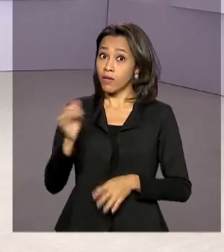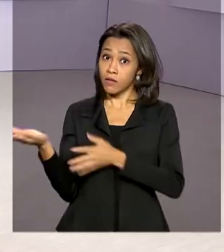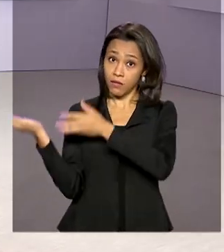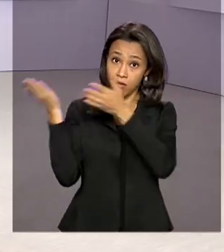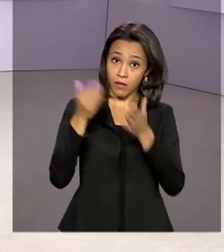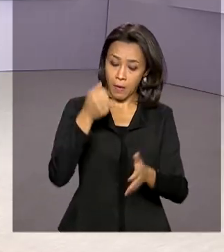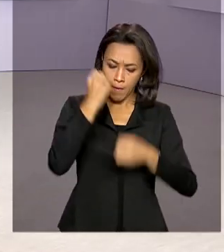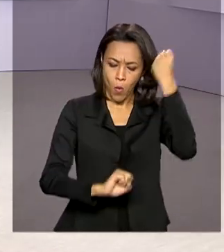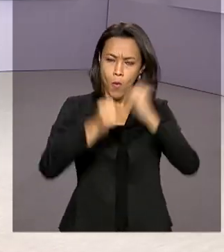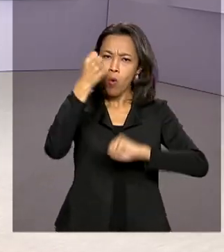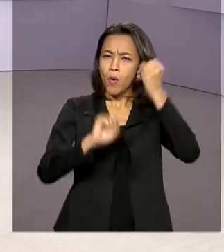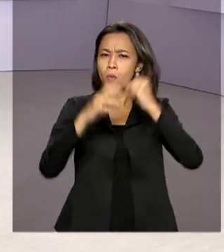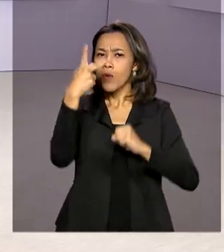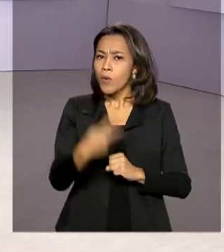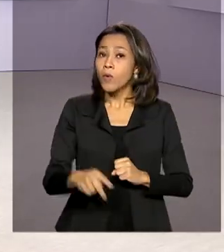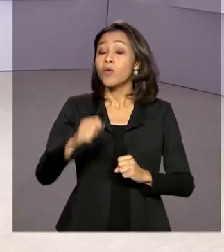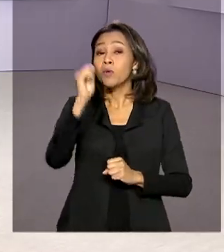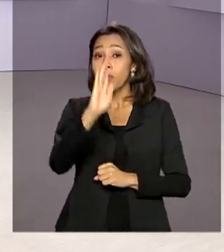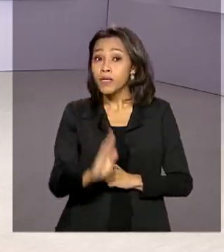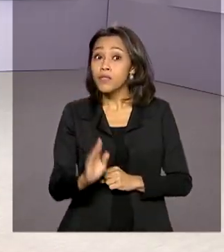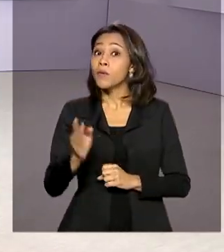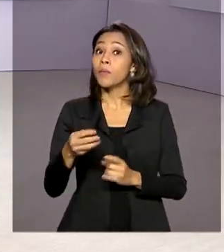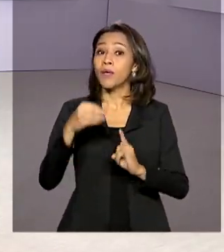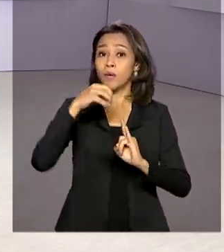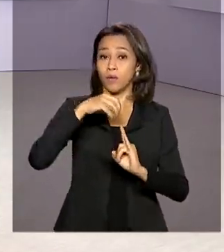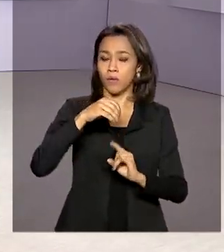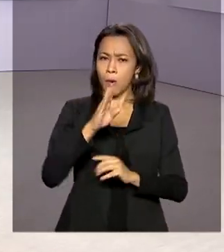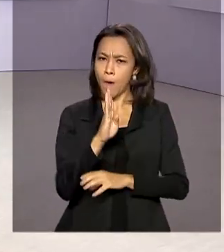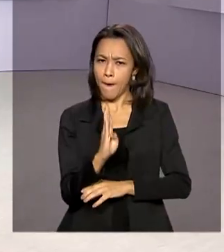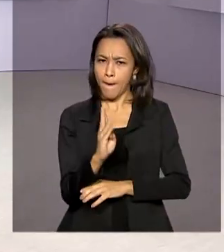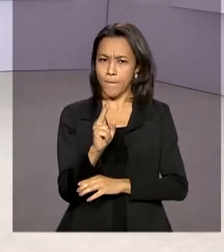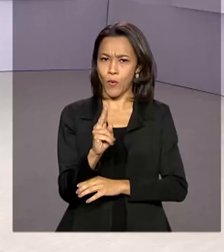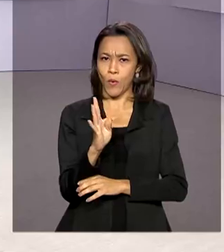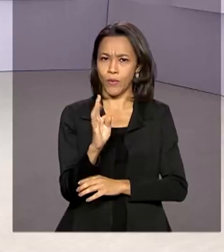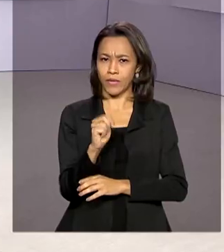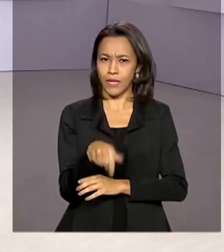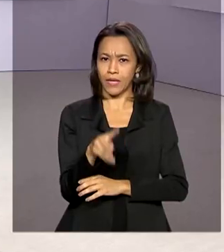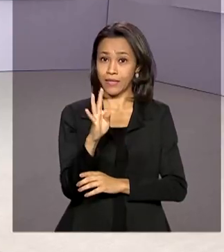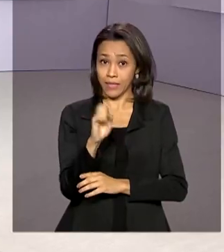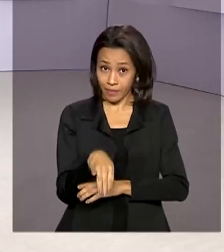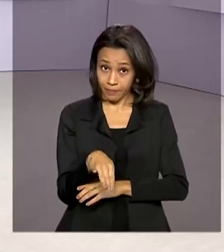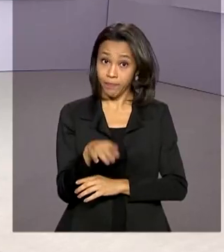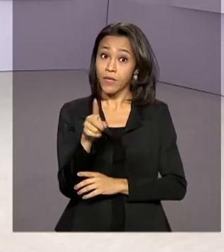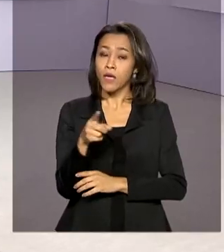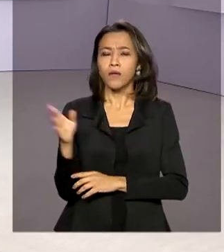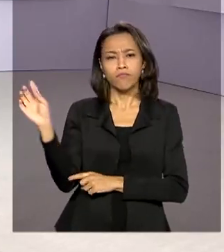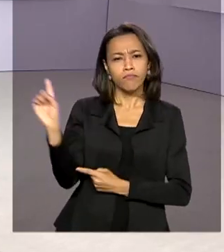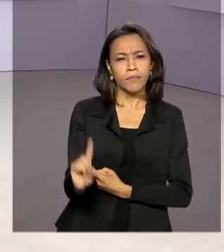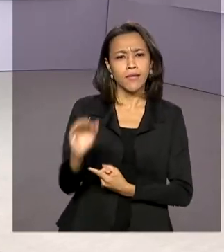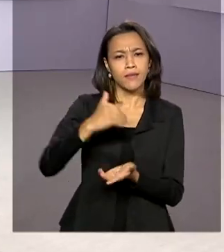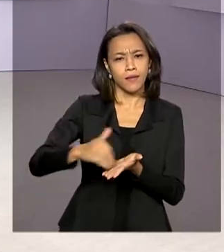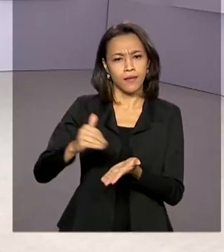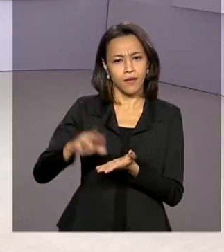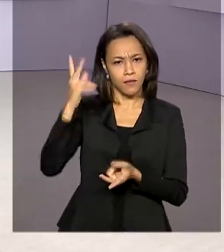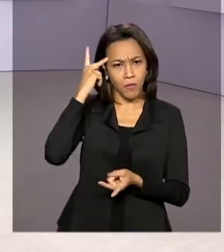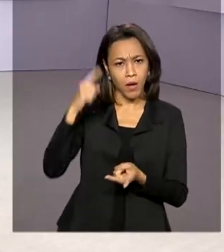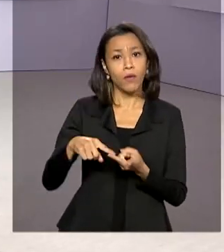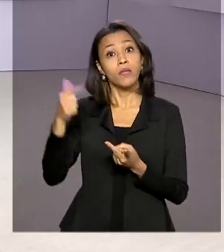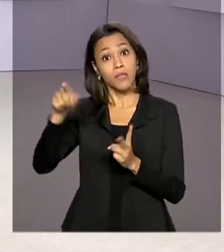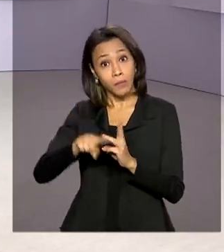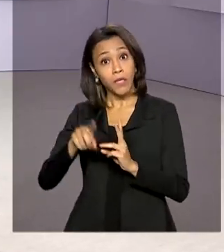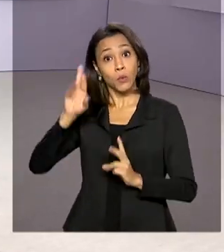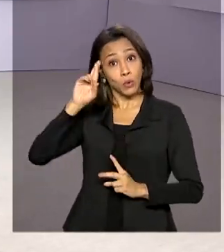Butantan. Nesta quarta-feira, o ministro da Saúde recebeu o secretário de Saúde de São Paulo e o diretor do Instituto, que